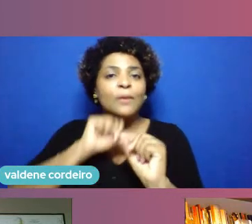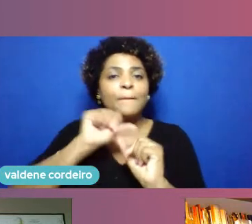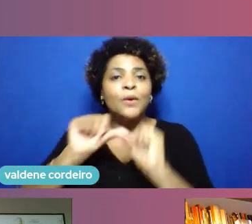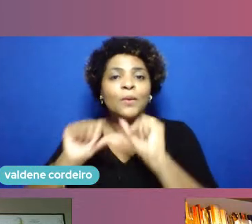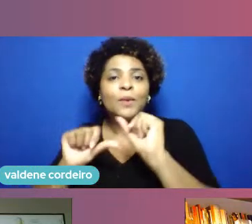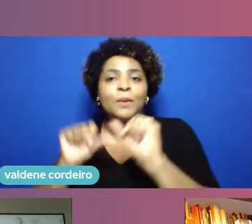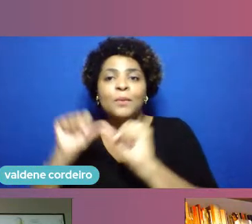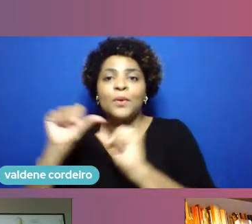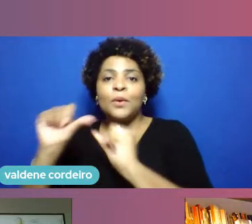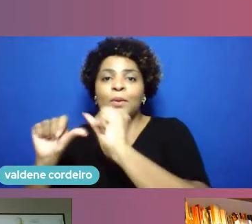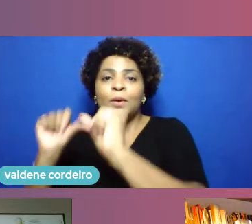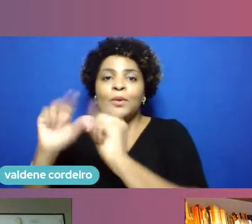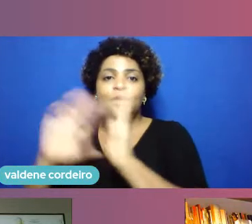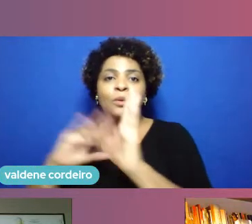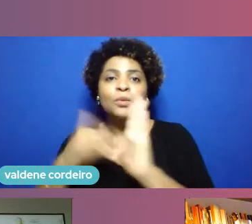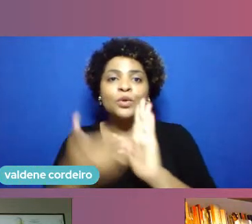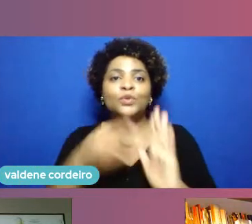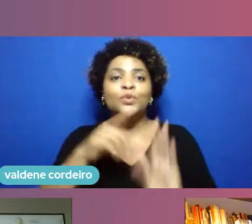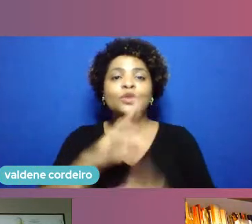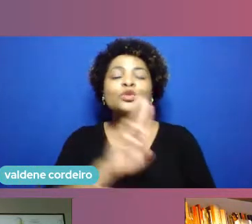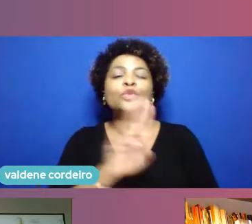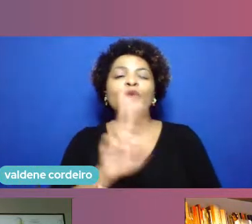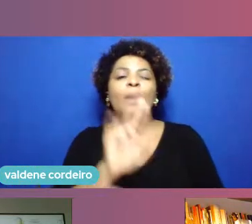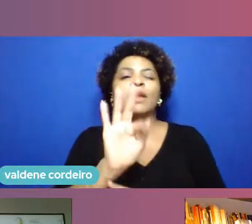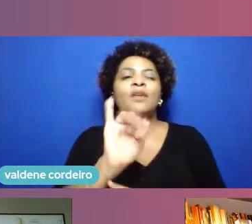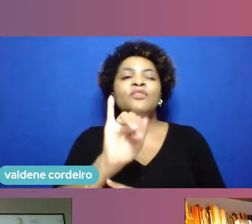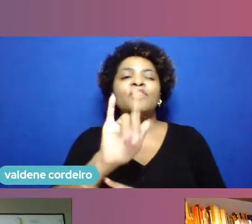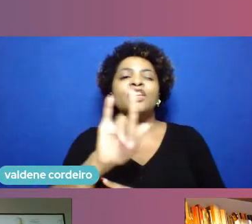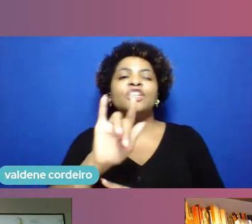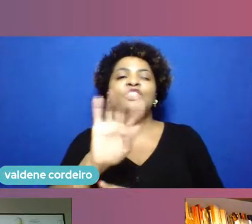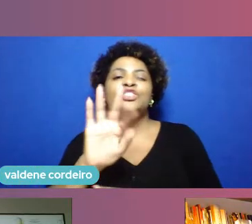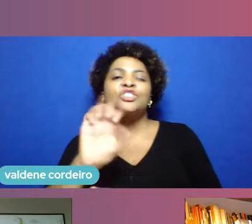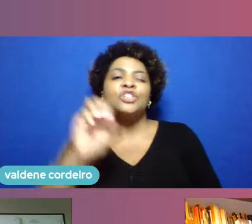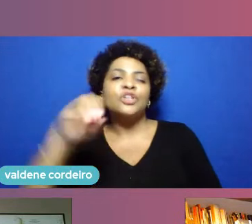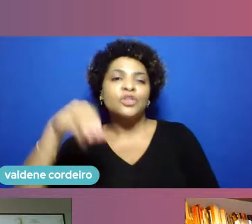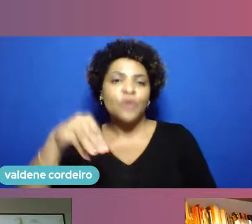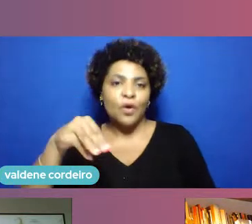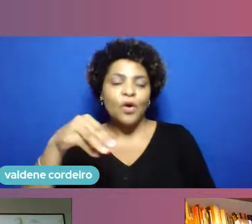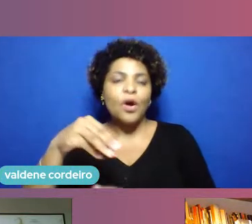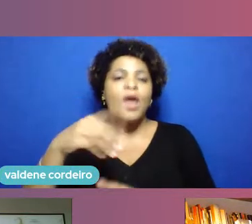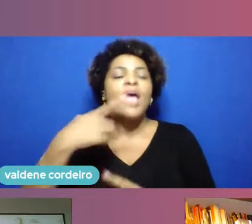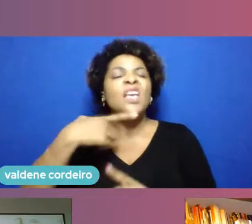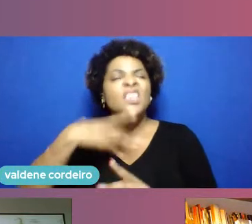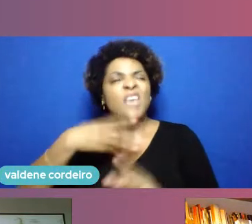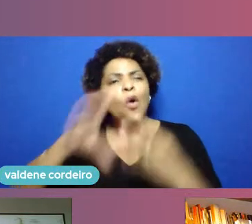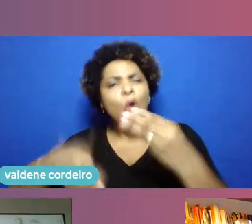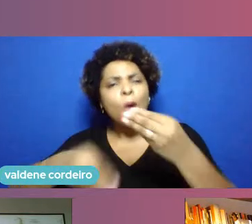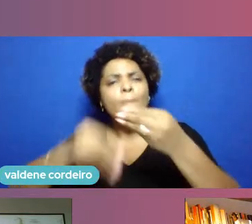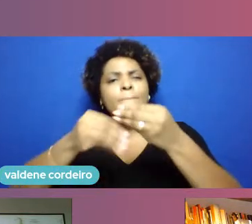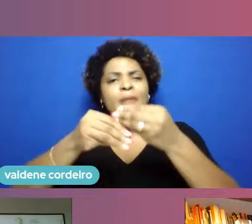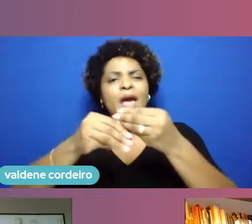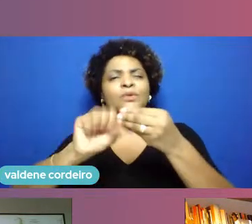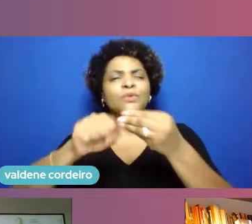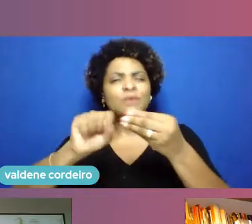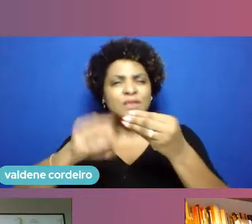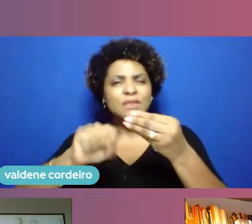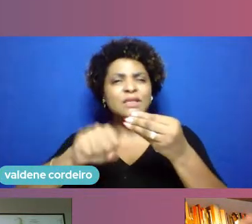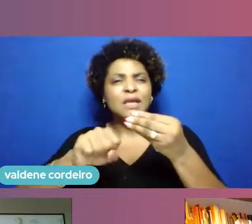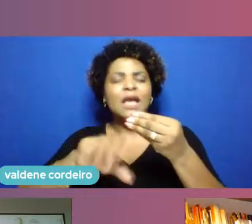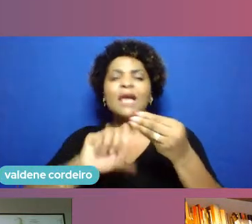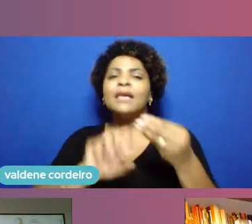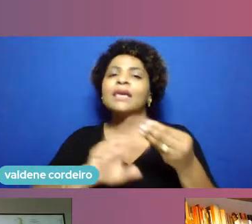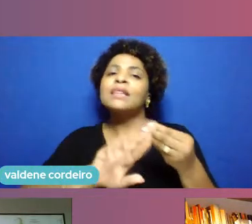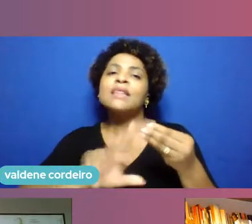chamando Fígito e aí eu adiciono o que Silvio Meira insistentemente coloca no Fígito que não é apenas o físico e o digital